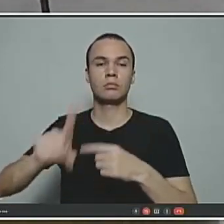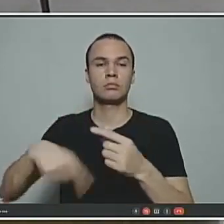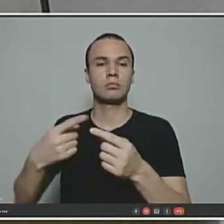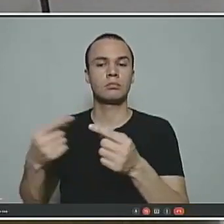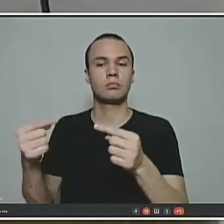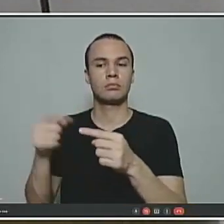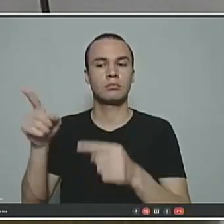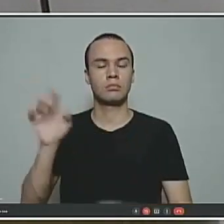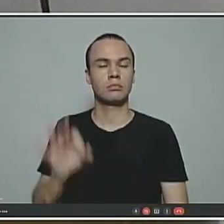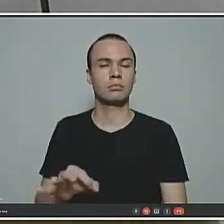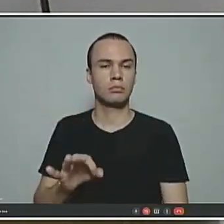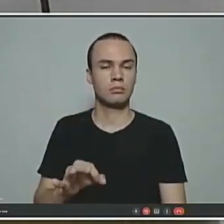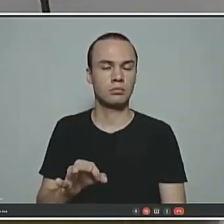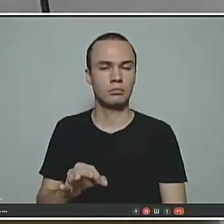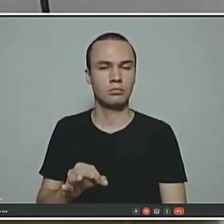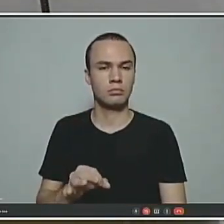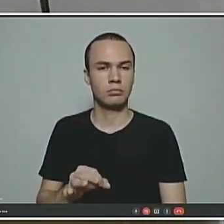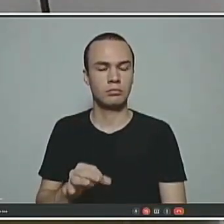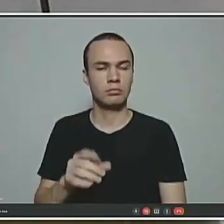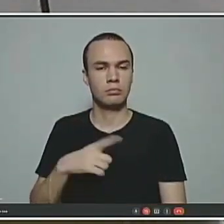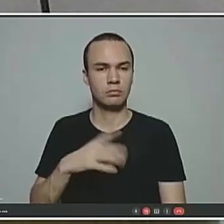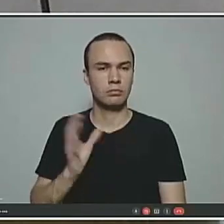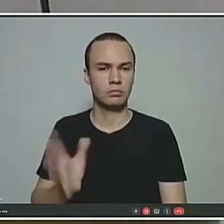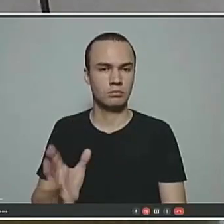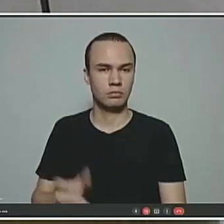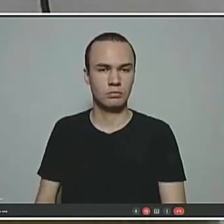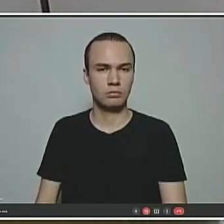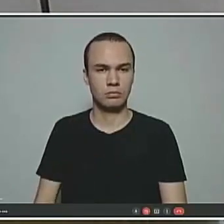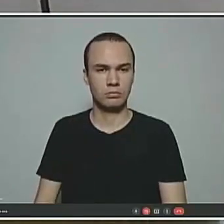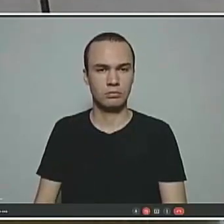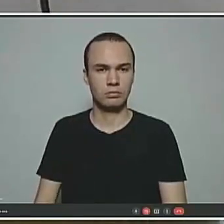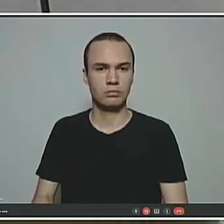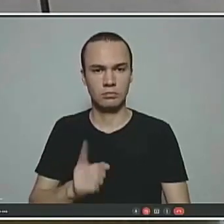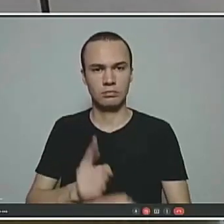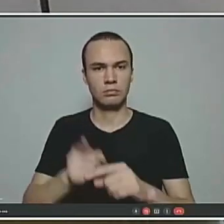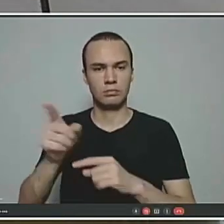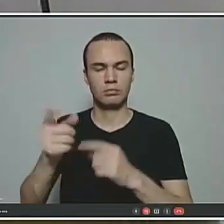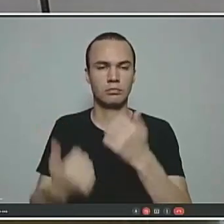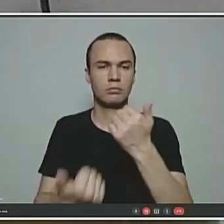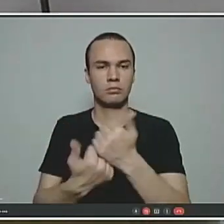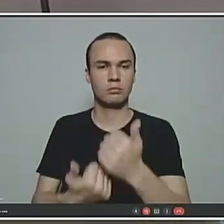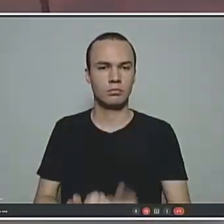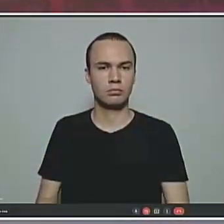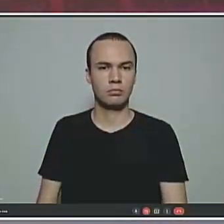aplicado conforme o inciso 2, nós estamos cobrando na justiça, através dessa ação civil pública.